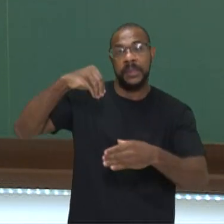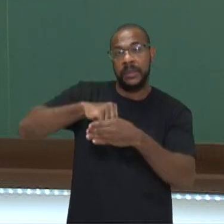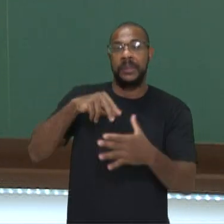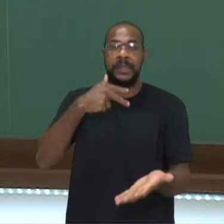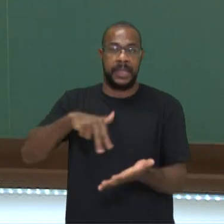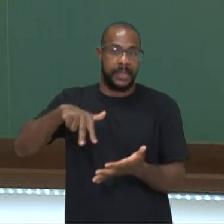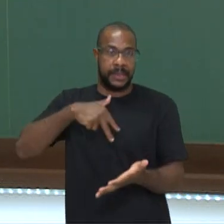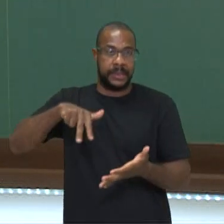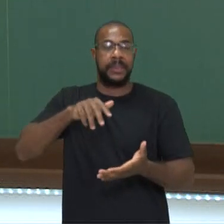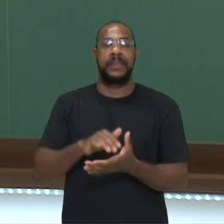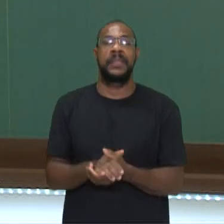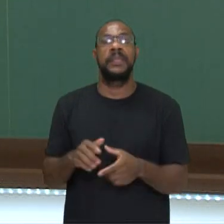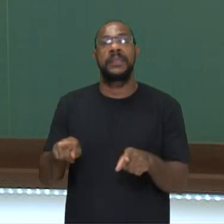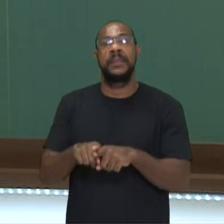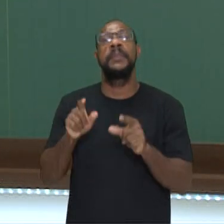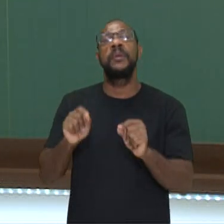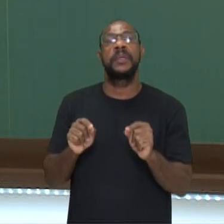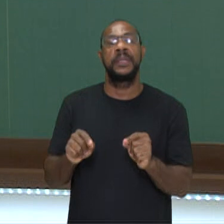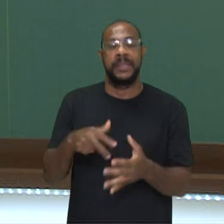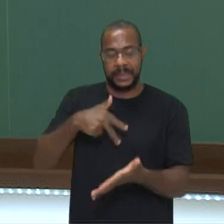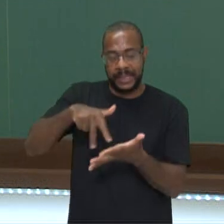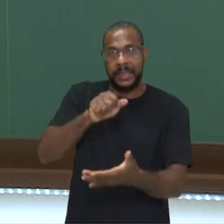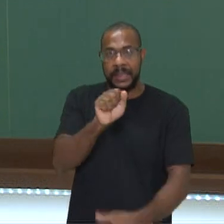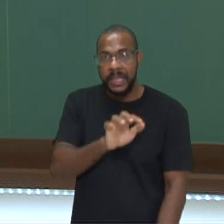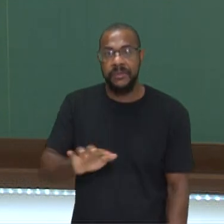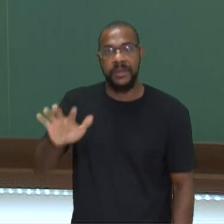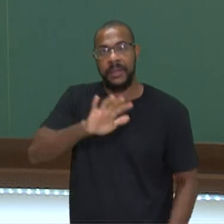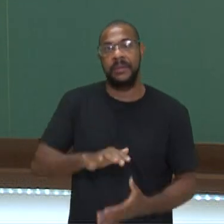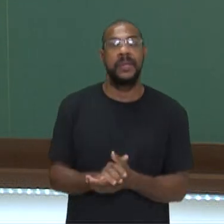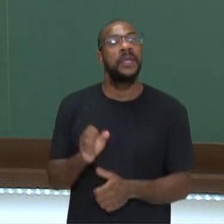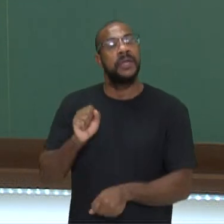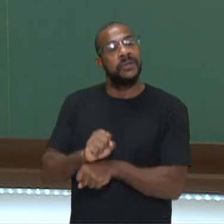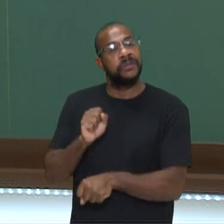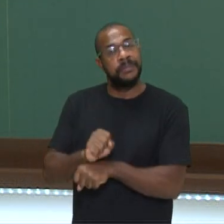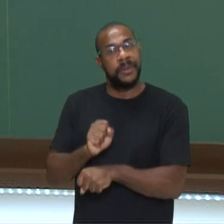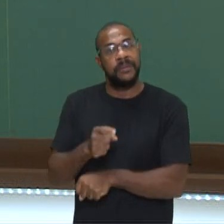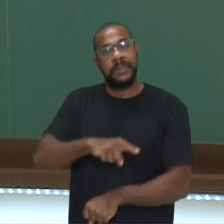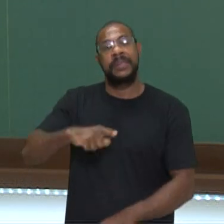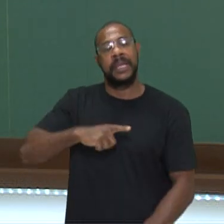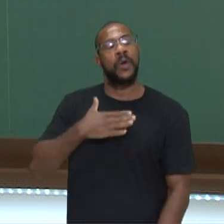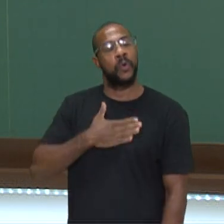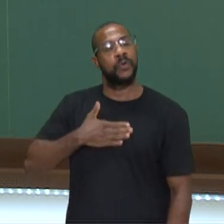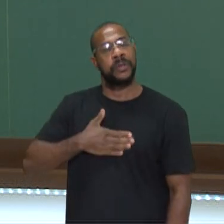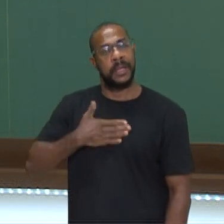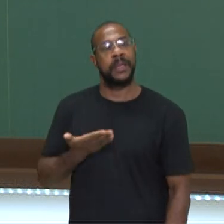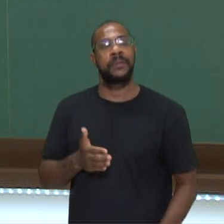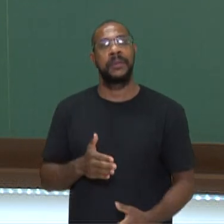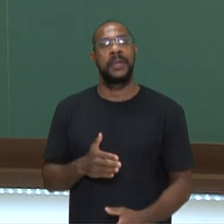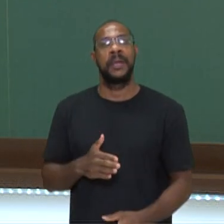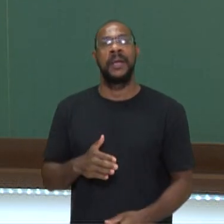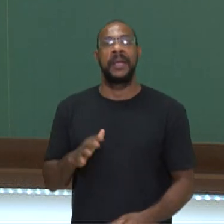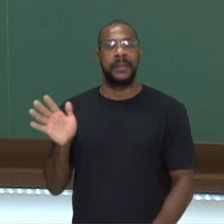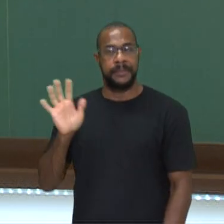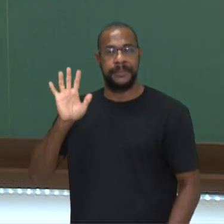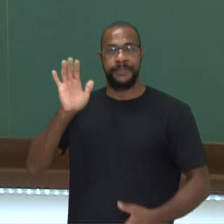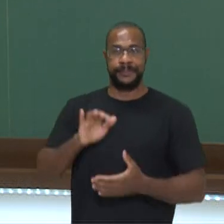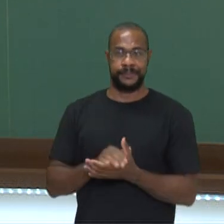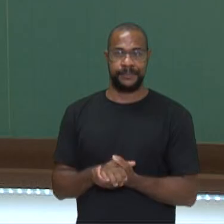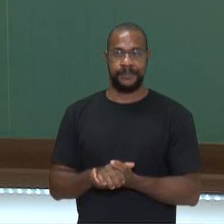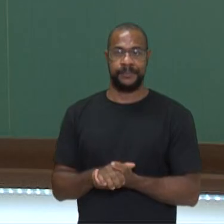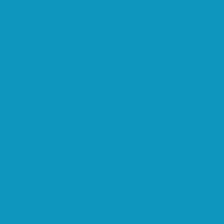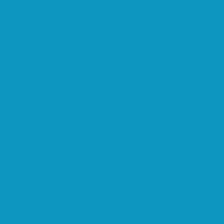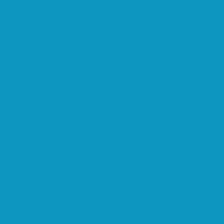criativa e nas danças em geral. Espero que vocês tenham gostado. Até breve, pessoal!